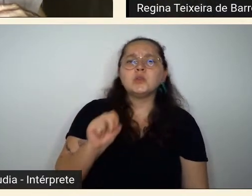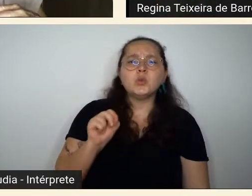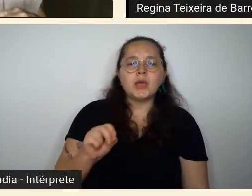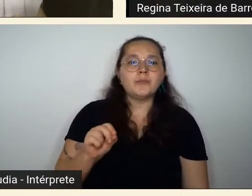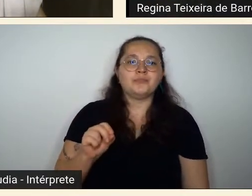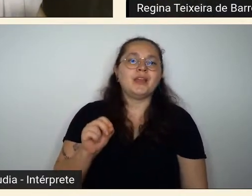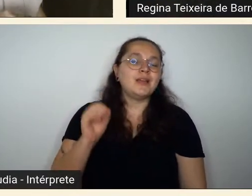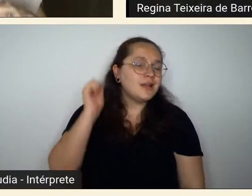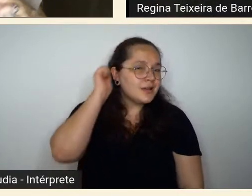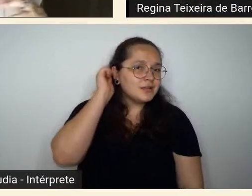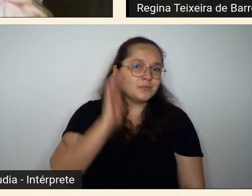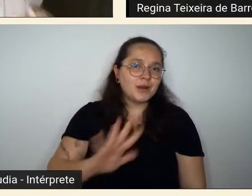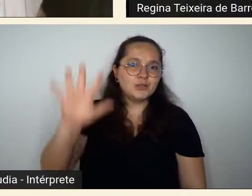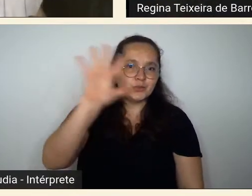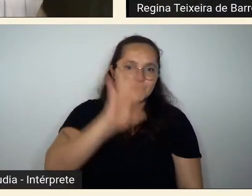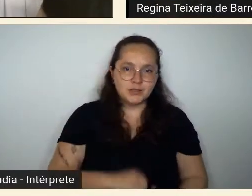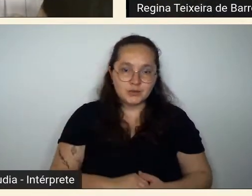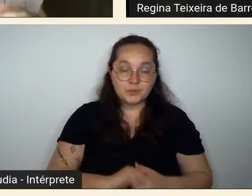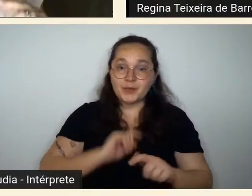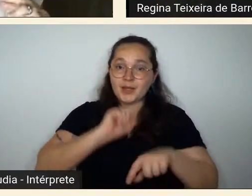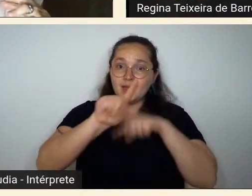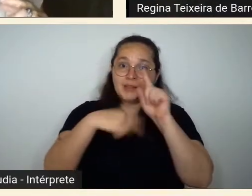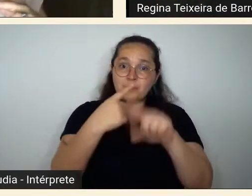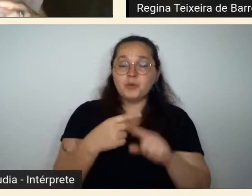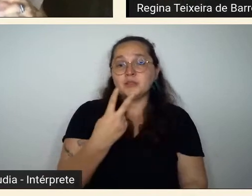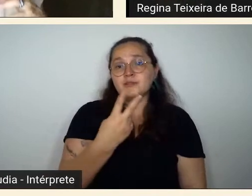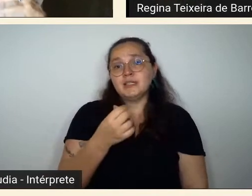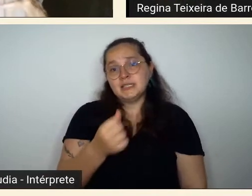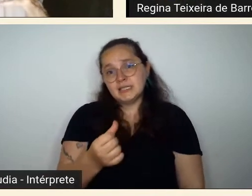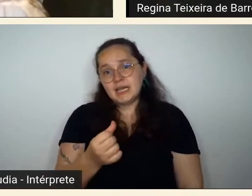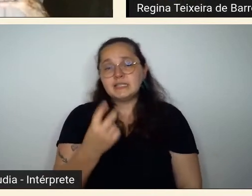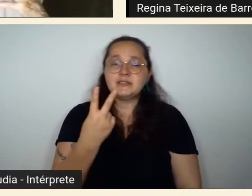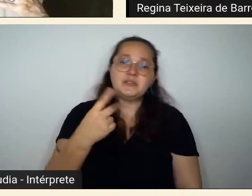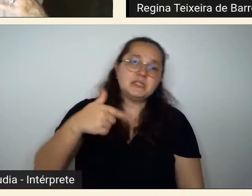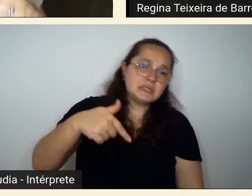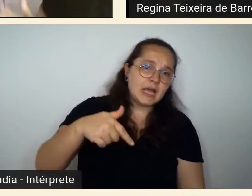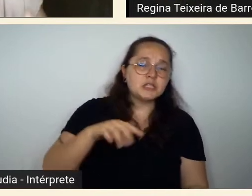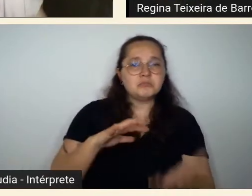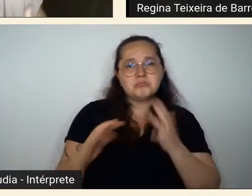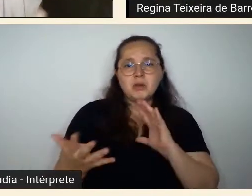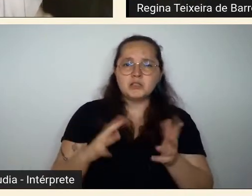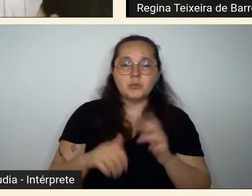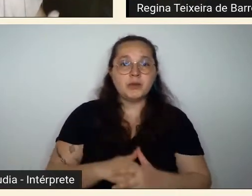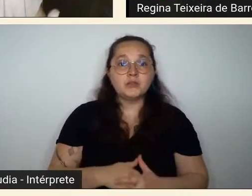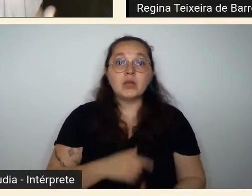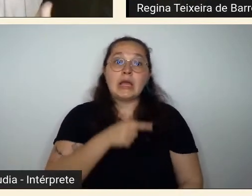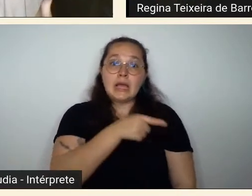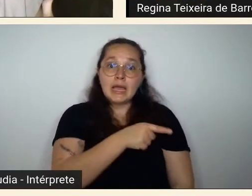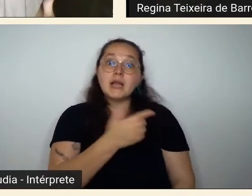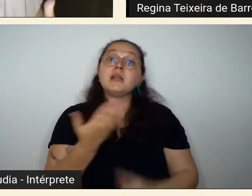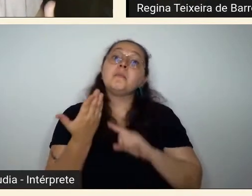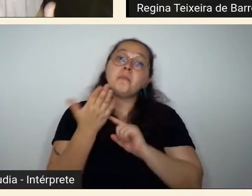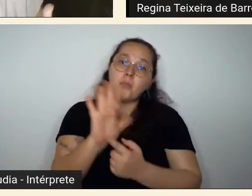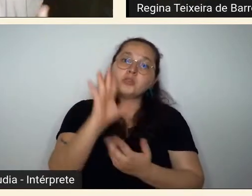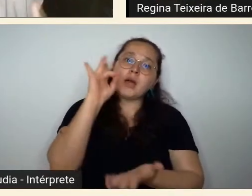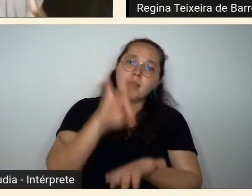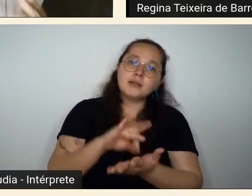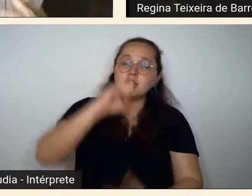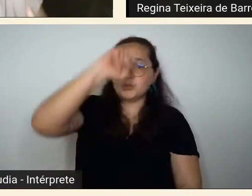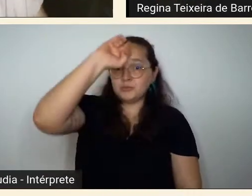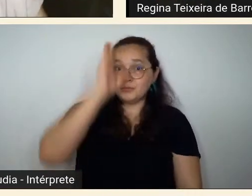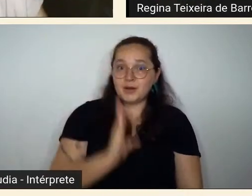partir de 1926 1927 já Dica Balcante está retratando a realidade brasileira que é justamente